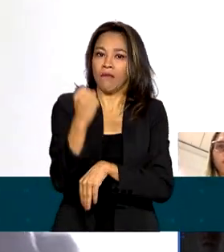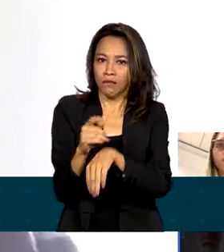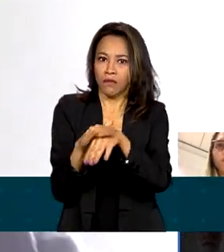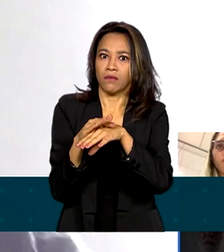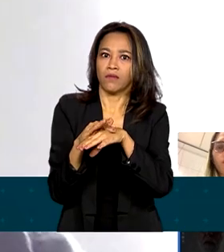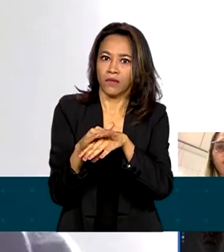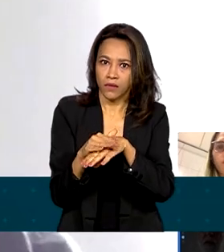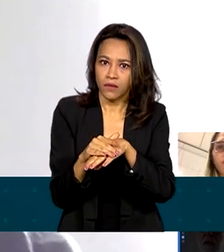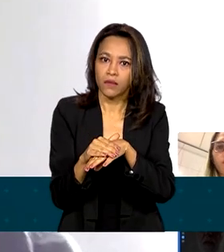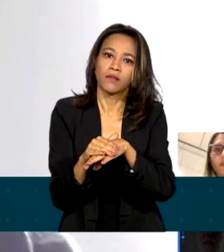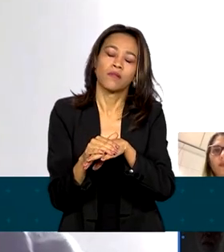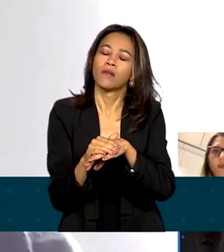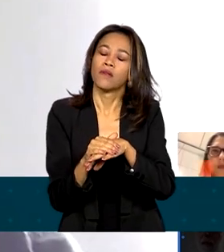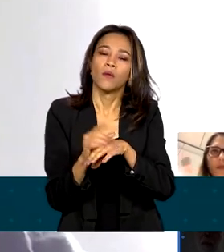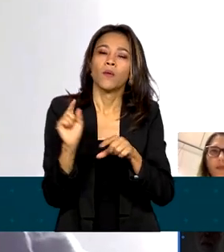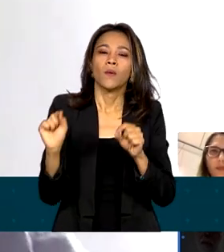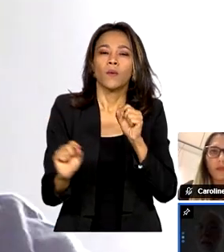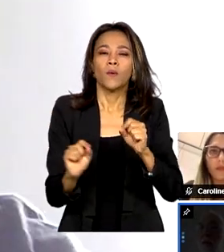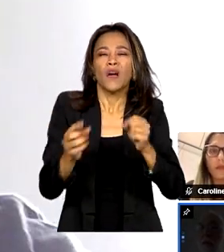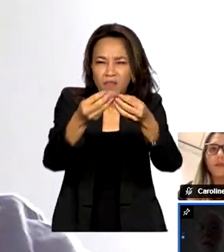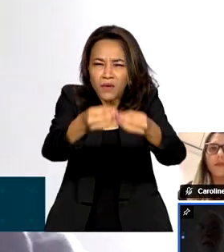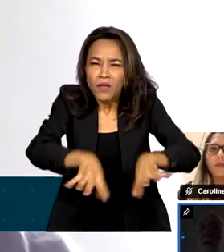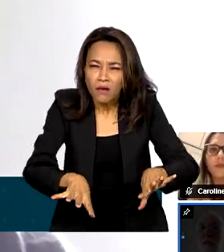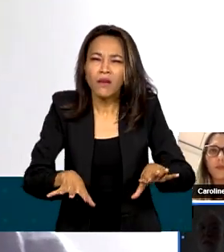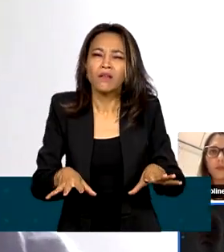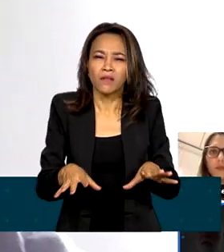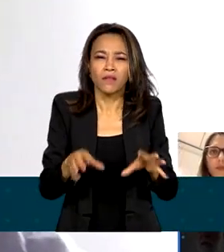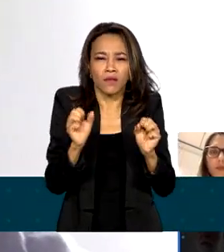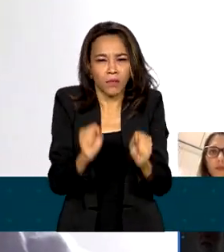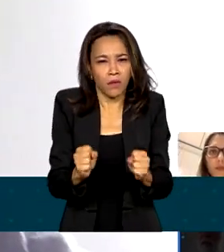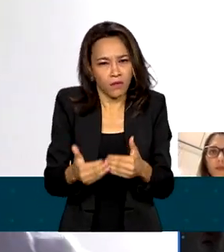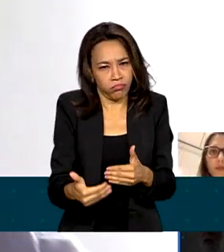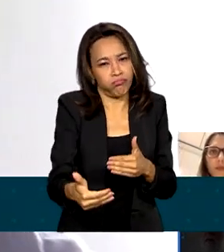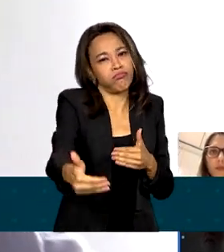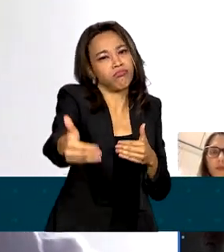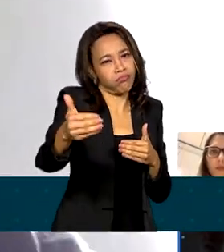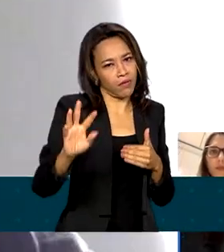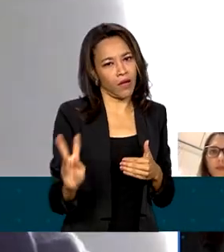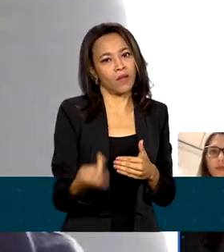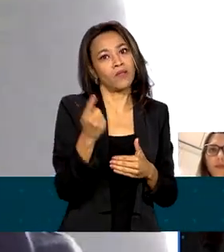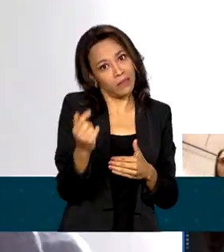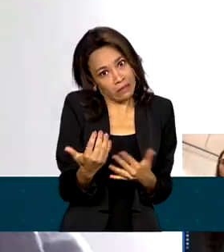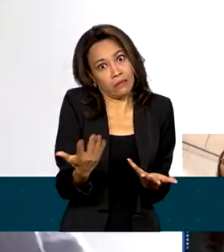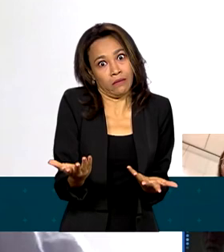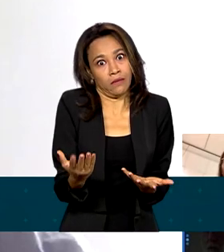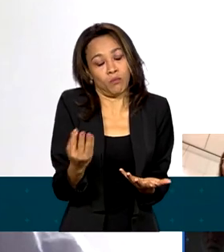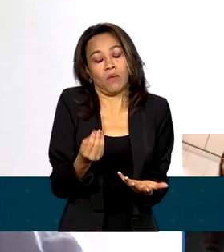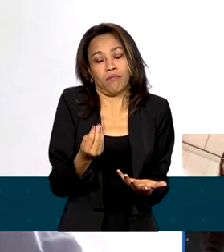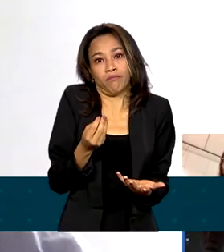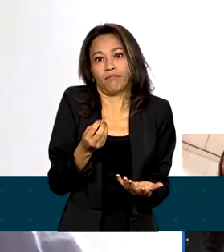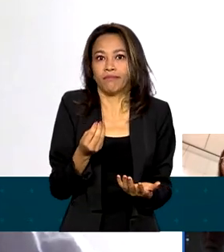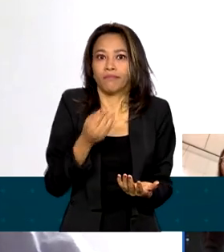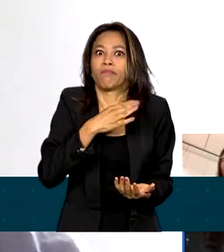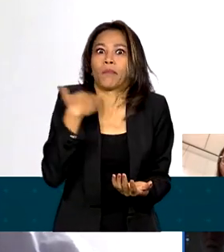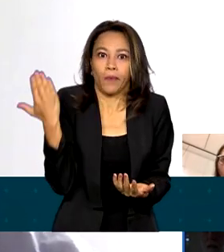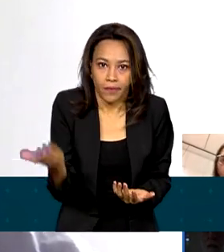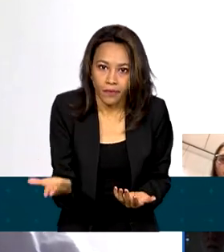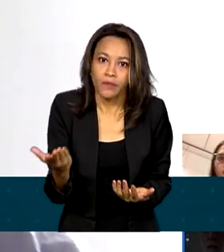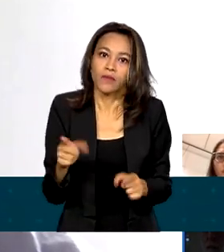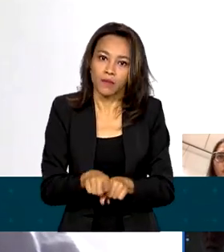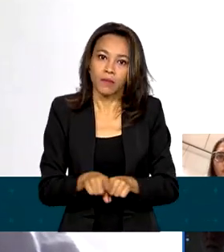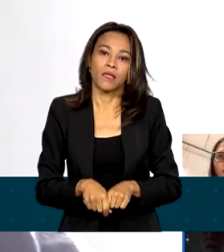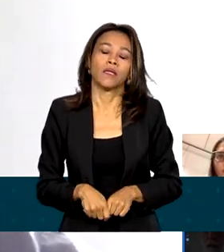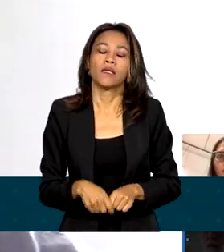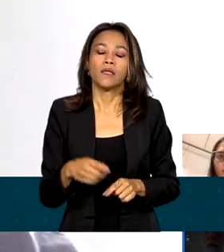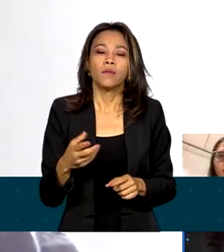seja, diminuir, impactar menos a morbidade e, consequentemente, a mortalidade cumpre o seu papel de uma maneira